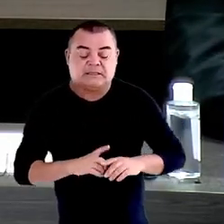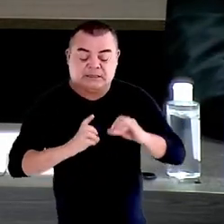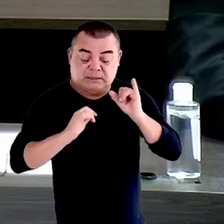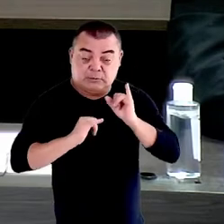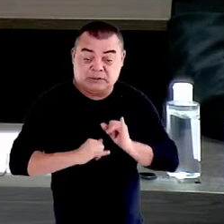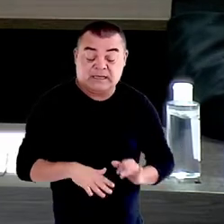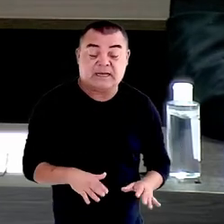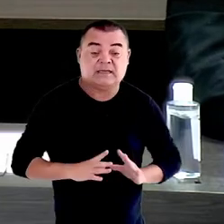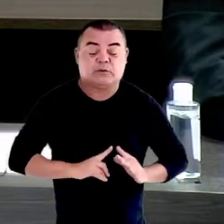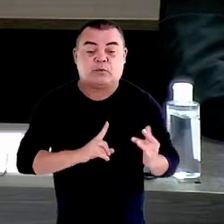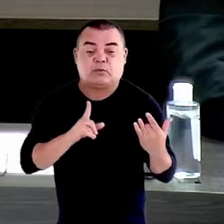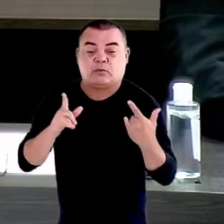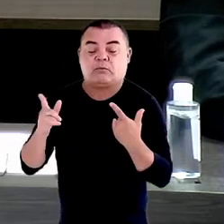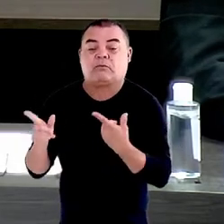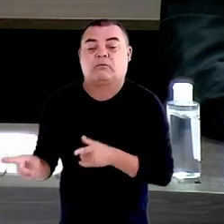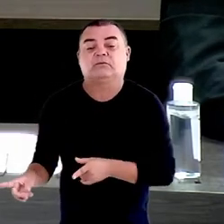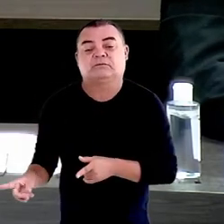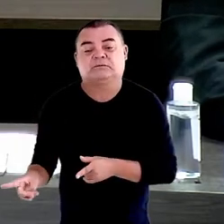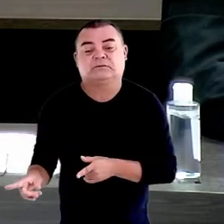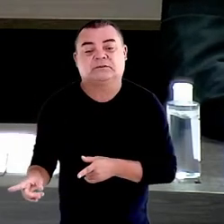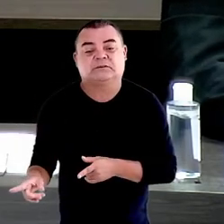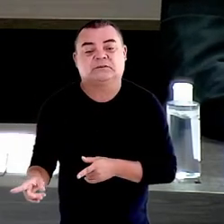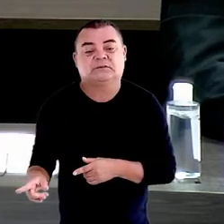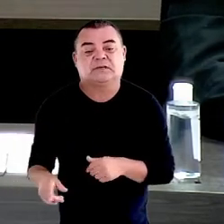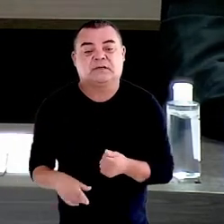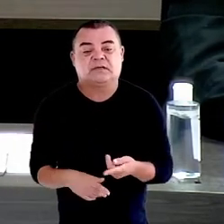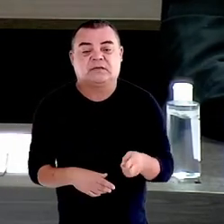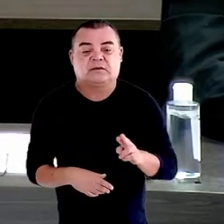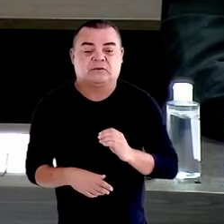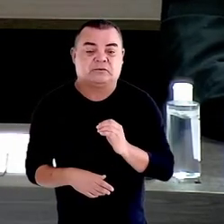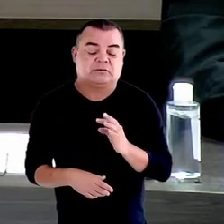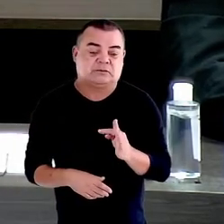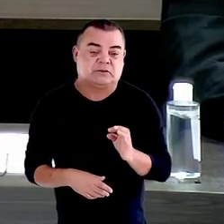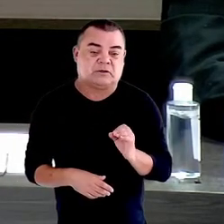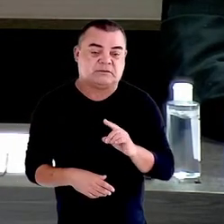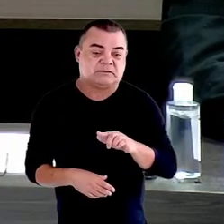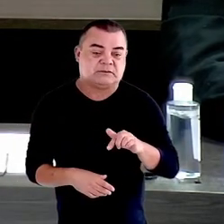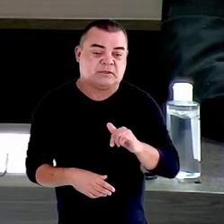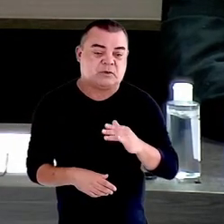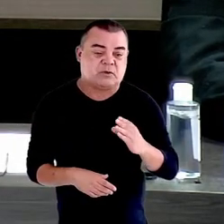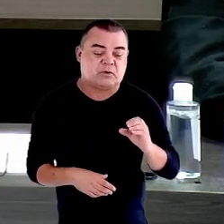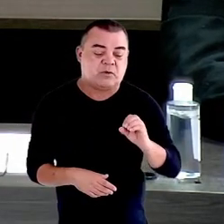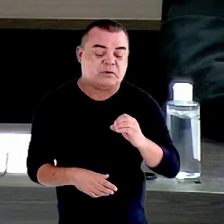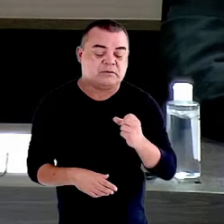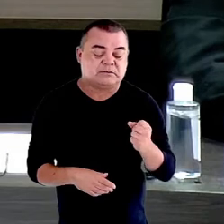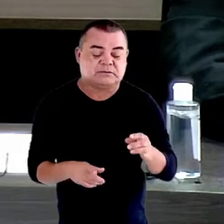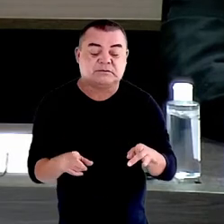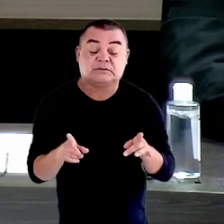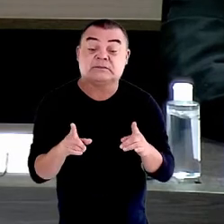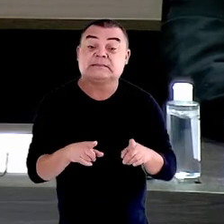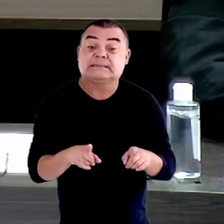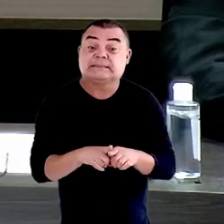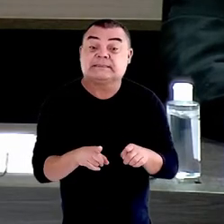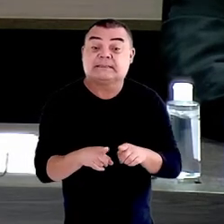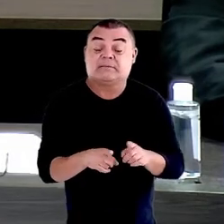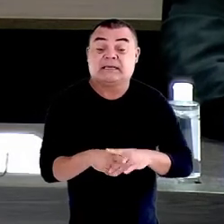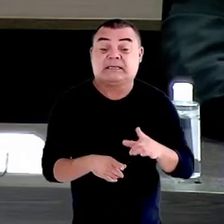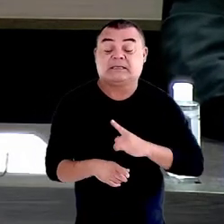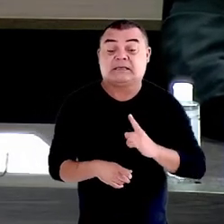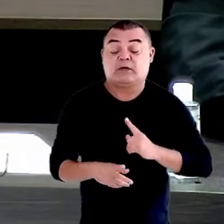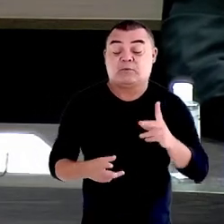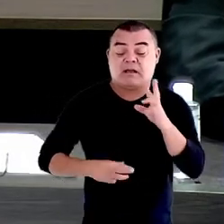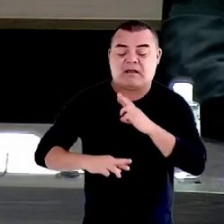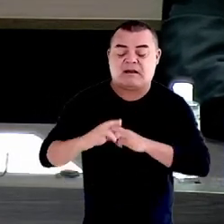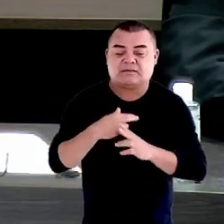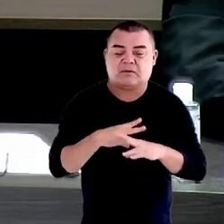agrotóxicos e contaminações. E, mais do que isso, há uma correlação muito